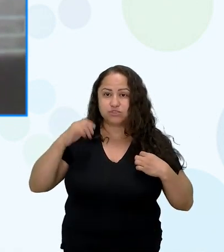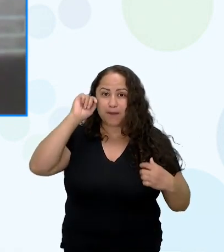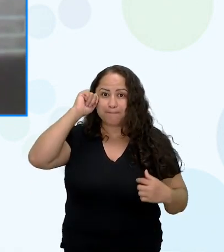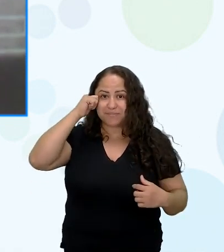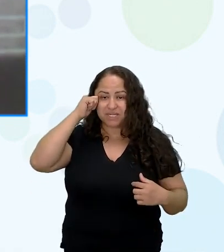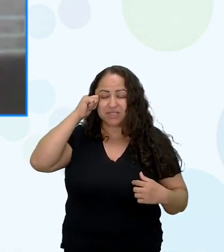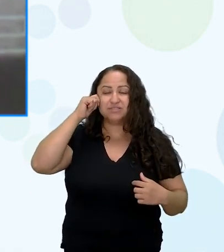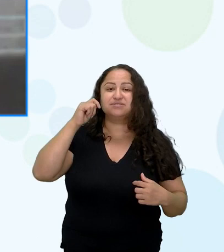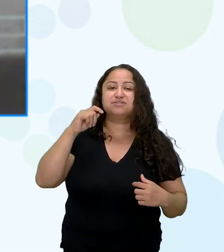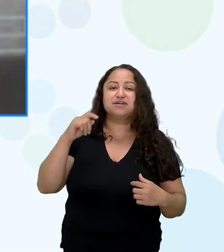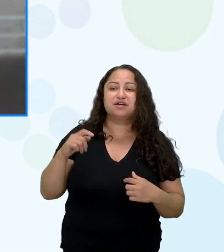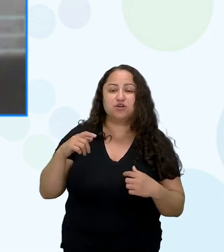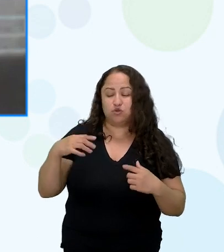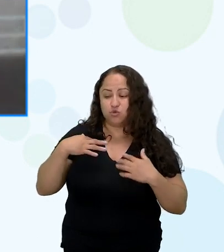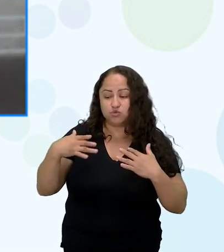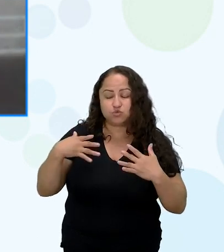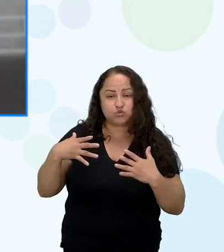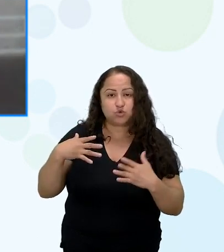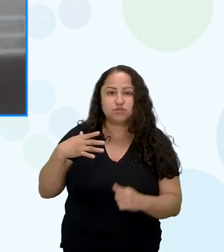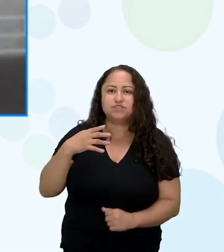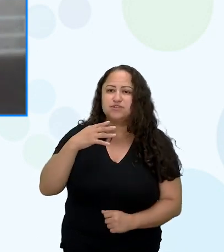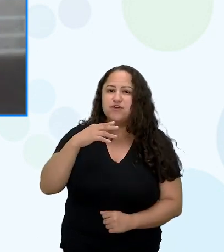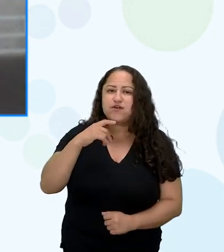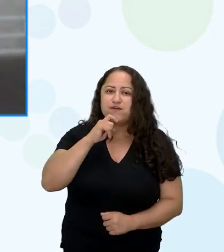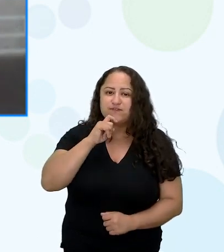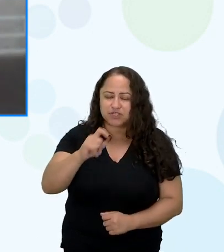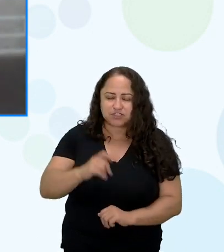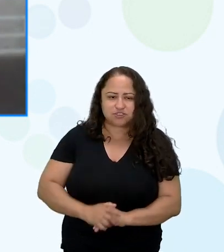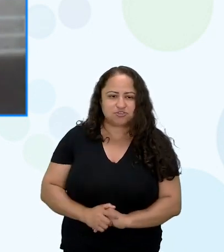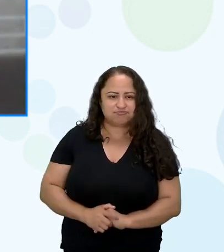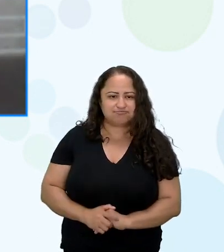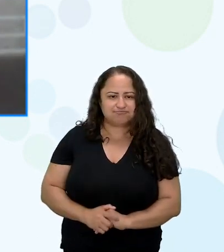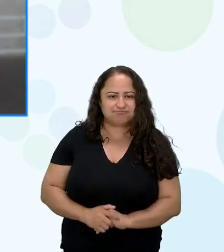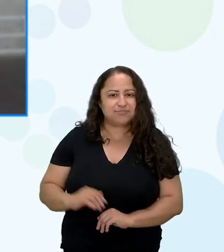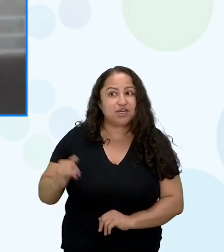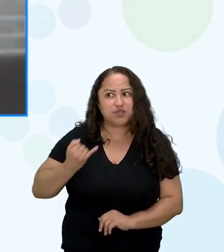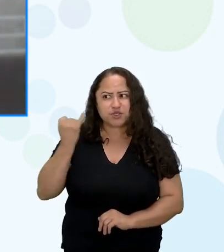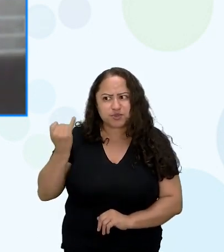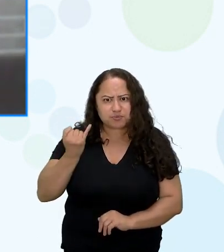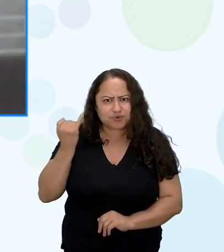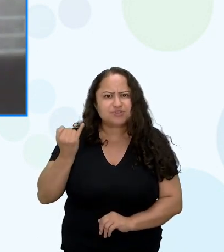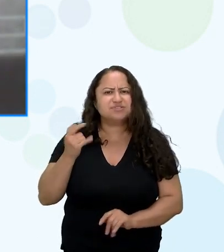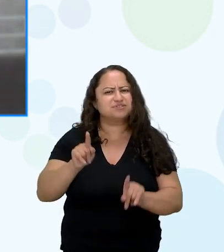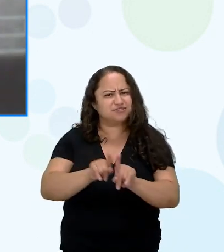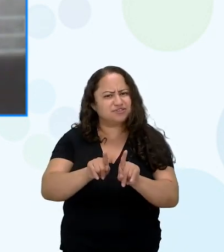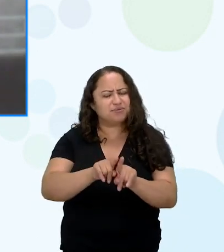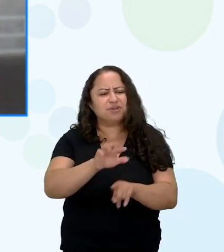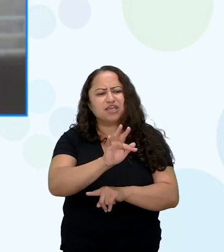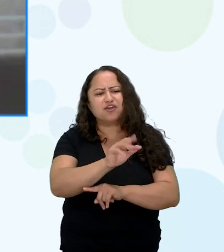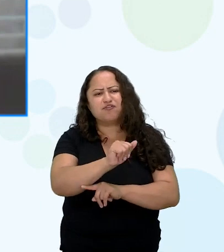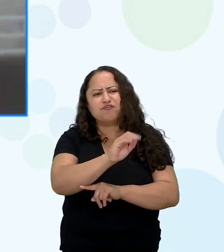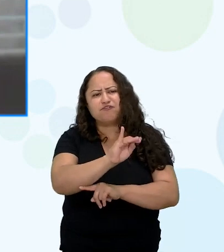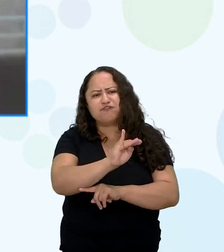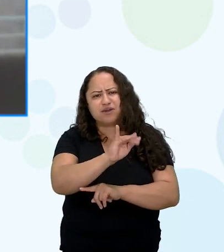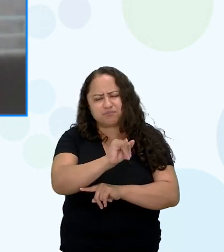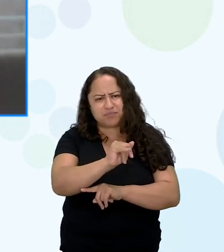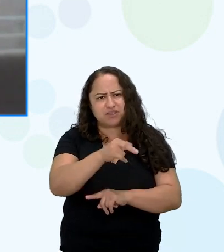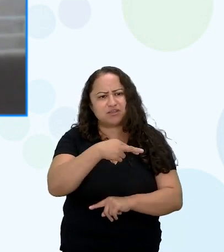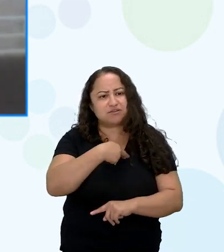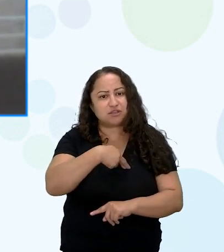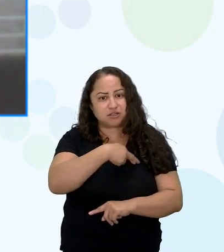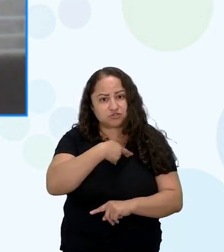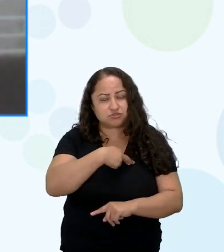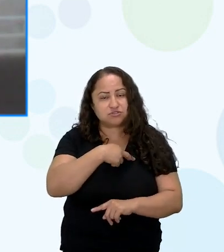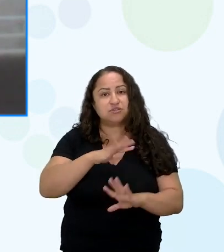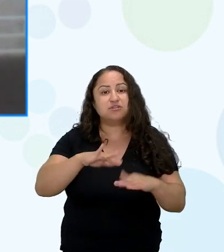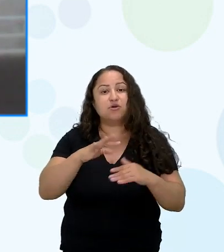verde. Eu acho tão importante que a Fabi falou a questão da religiosidade, a Tituba,